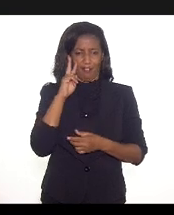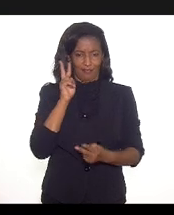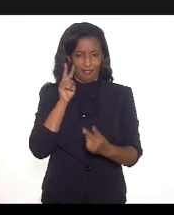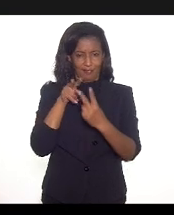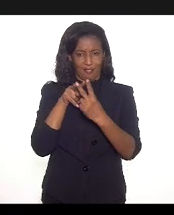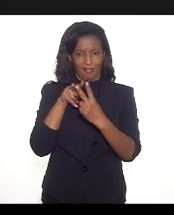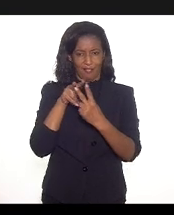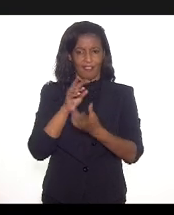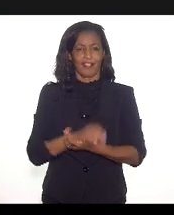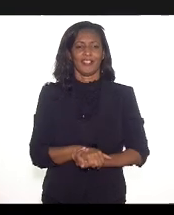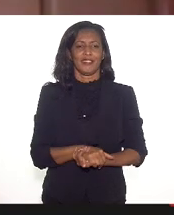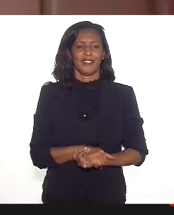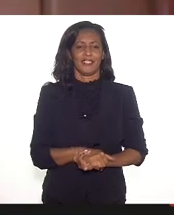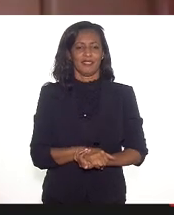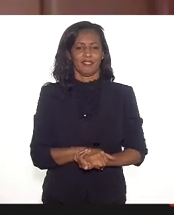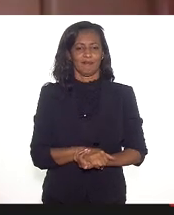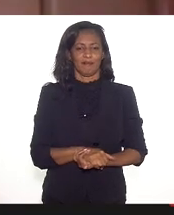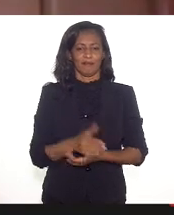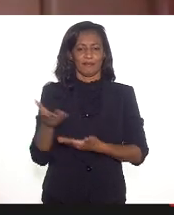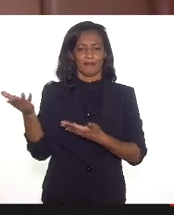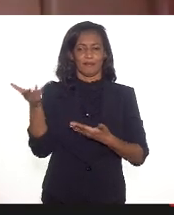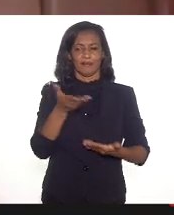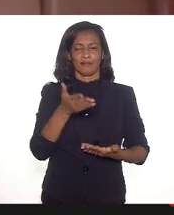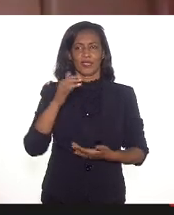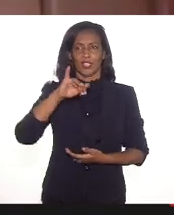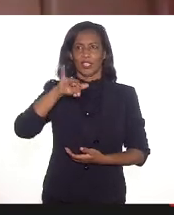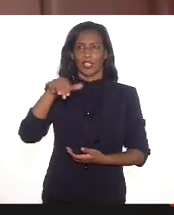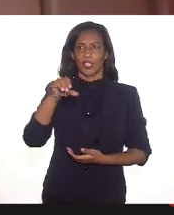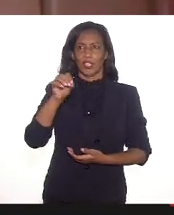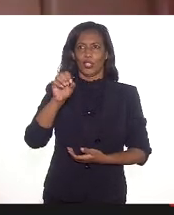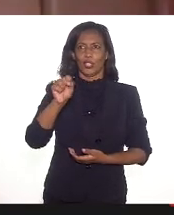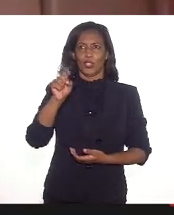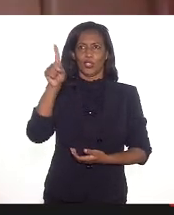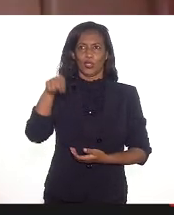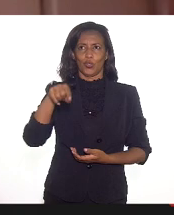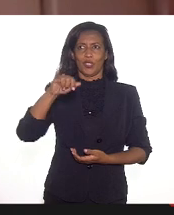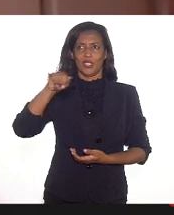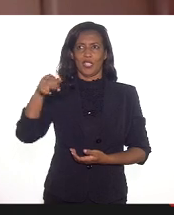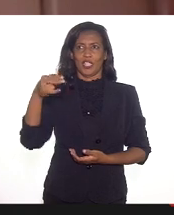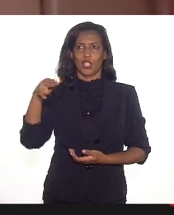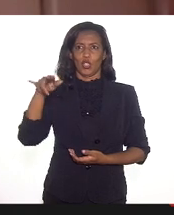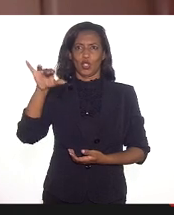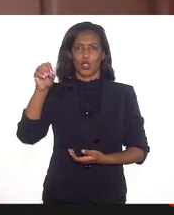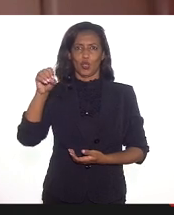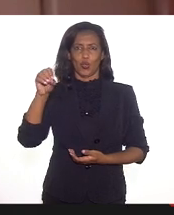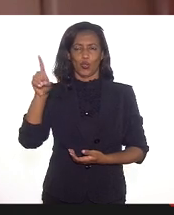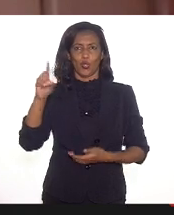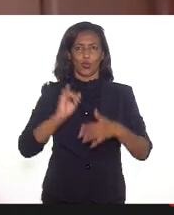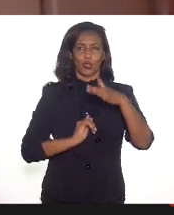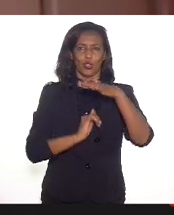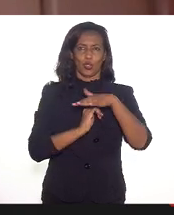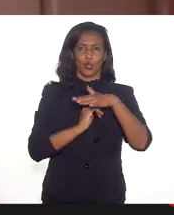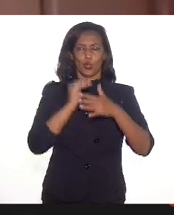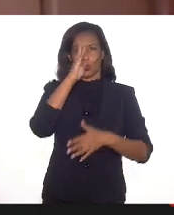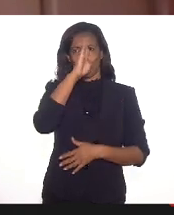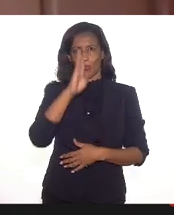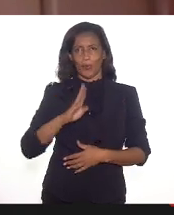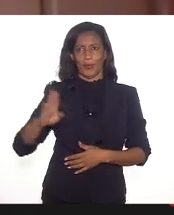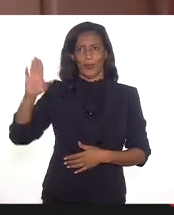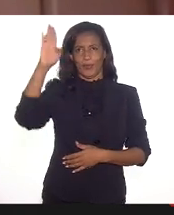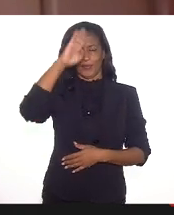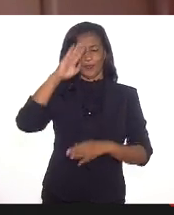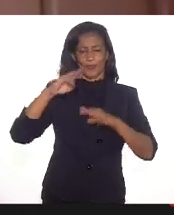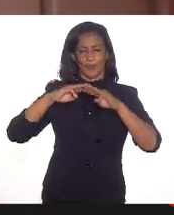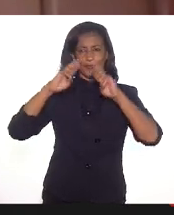Então, vou já chamar, José Júnior, ex-presidente do Ibram, Instituto Brasileiro de Museus, você dispõe de 10